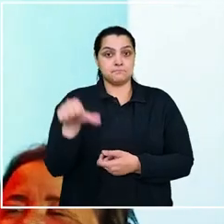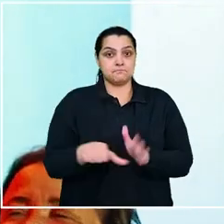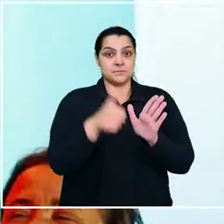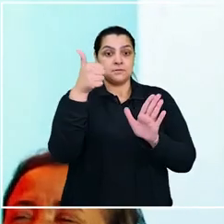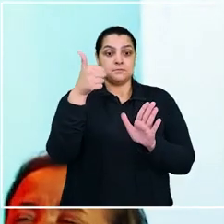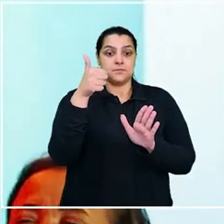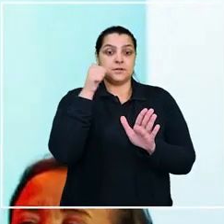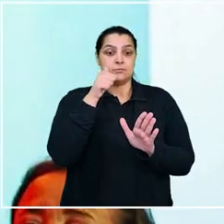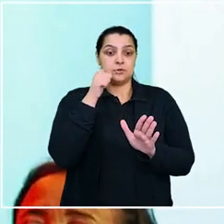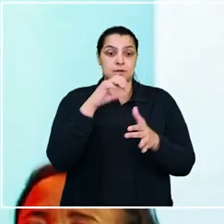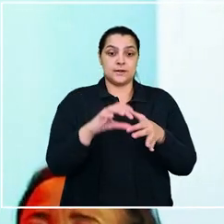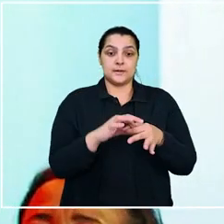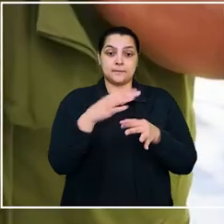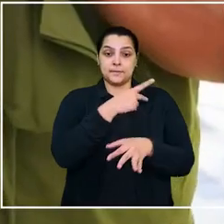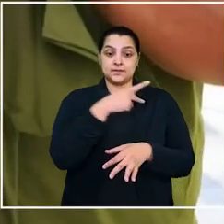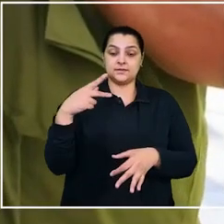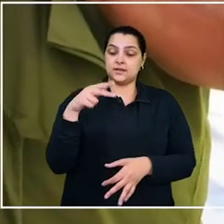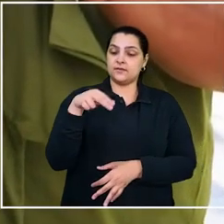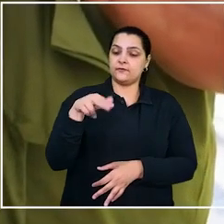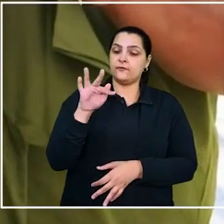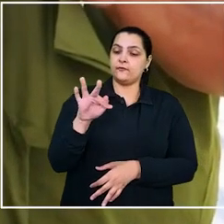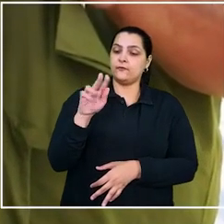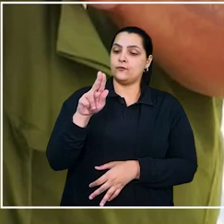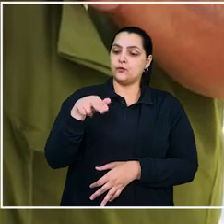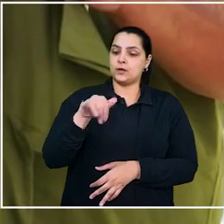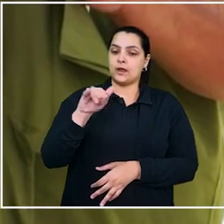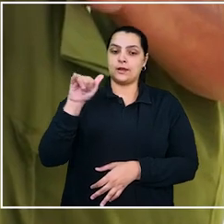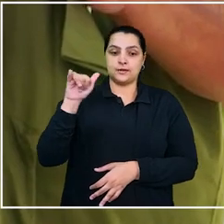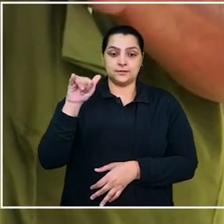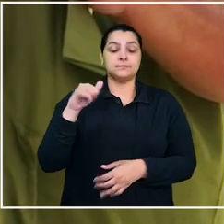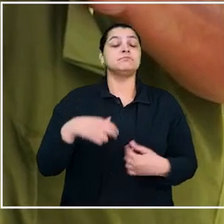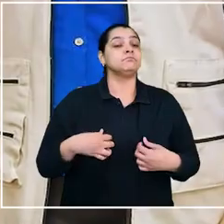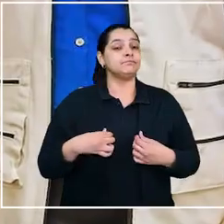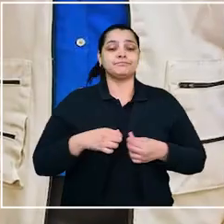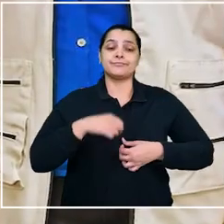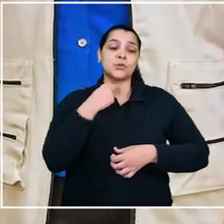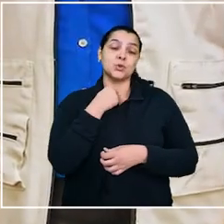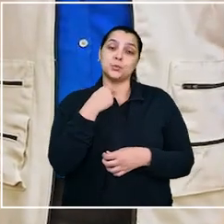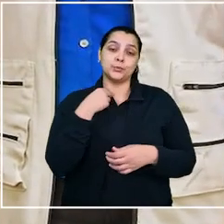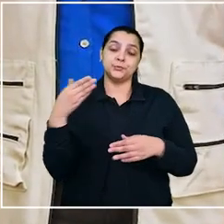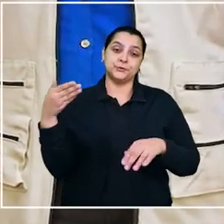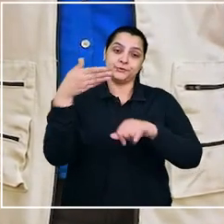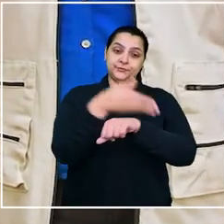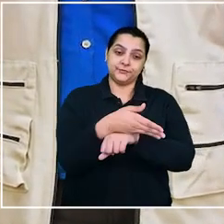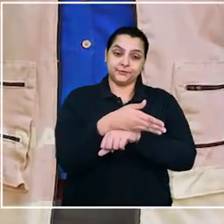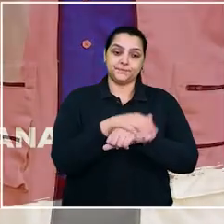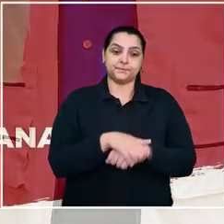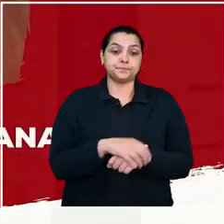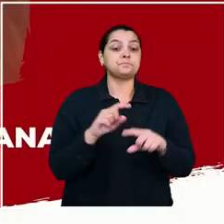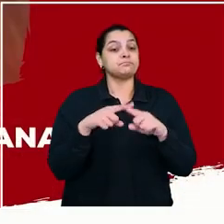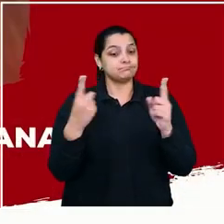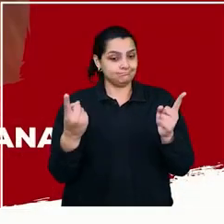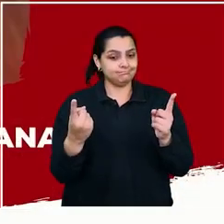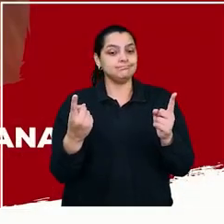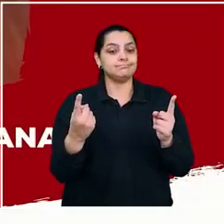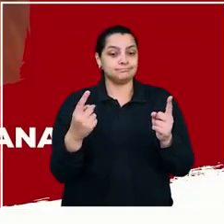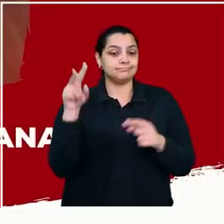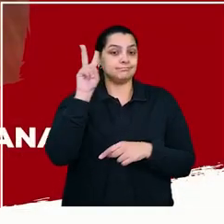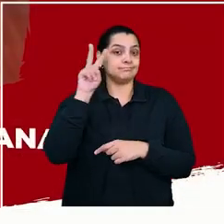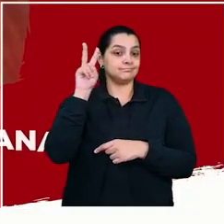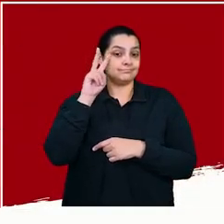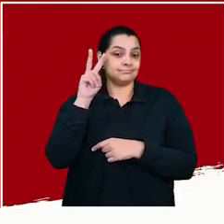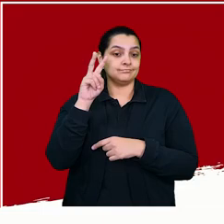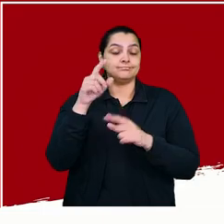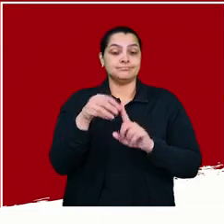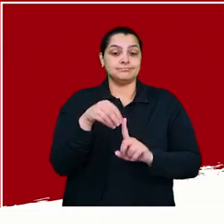indígena a presidir a FUNAI, a Fundação Nacional dos Povos Indígenas, não puderam comparecer, mas tiveram as